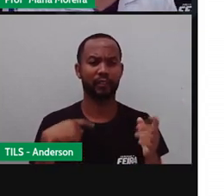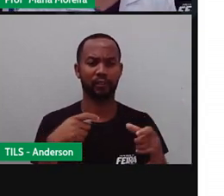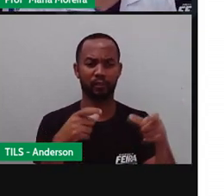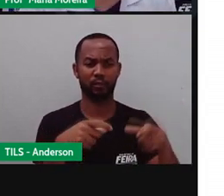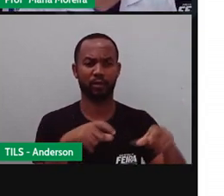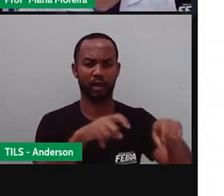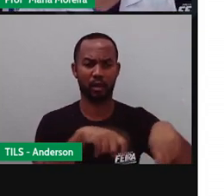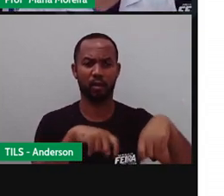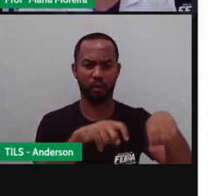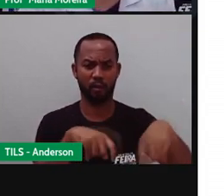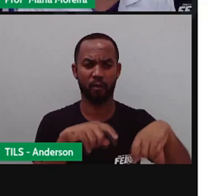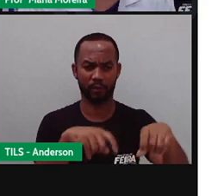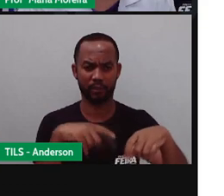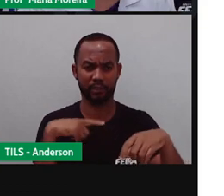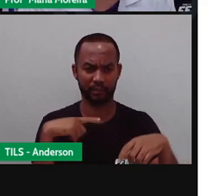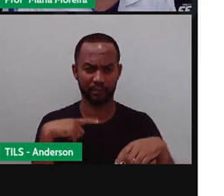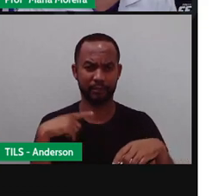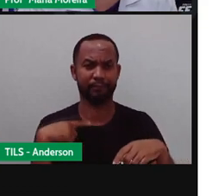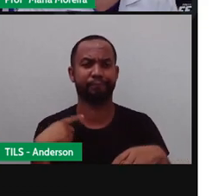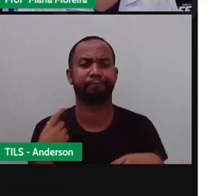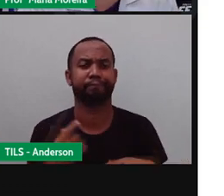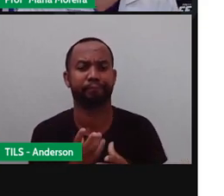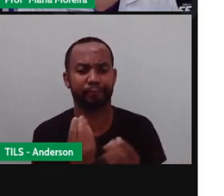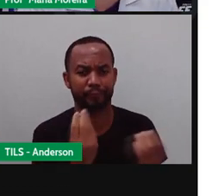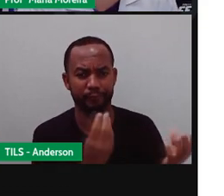exatamente do que a Pró tá falando. Tá?